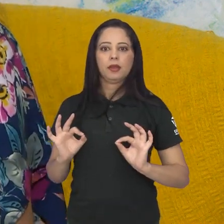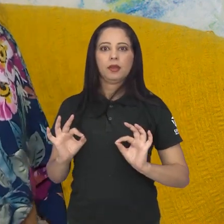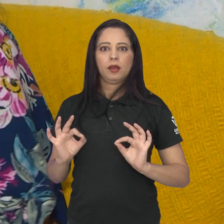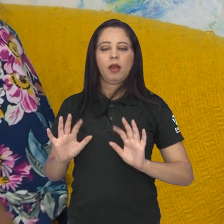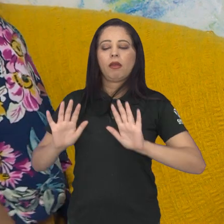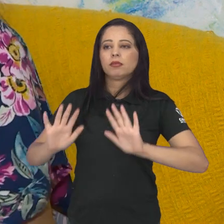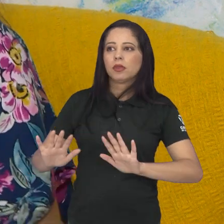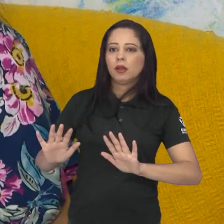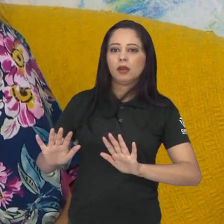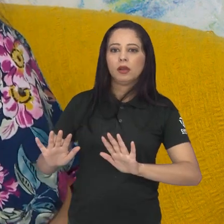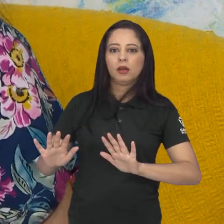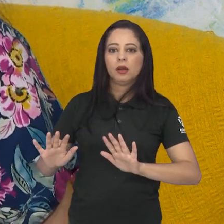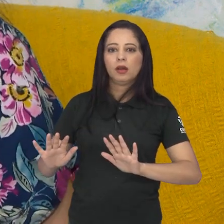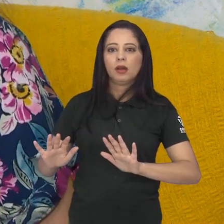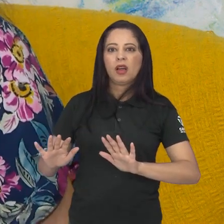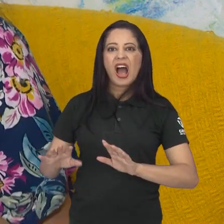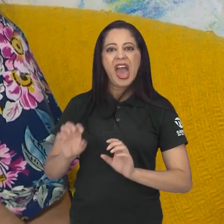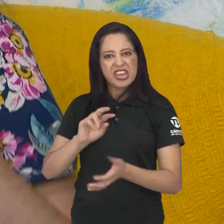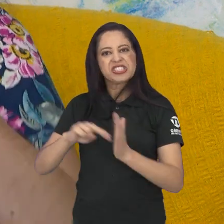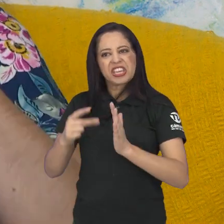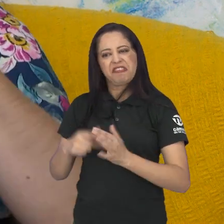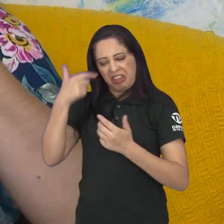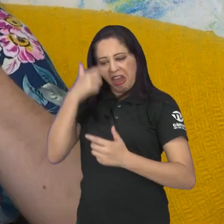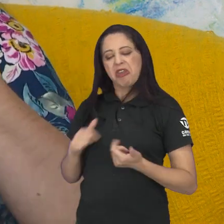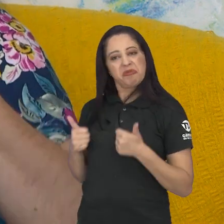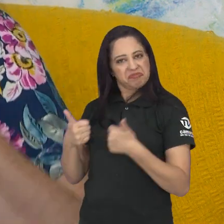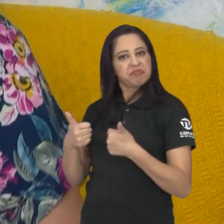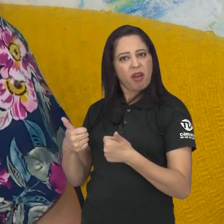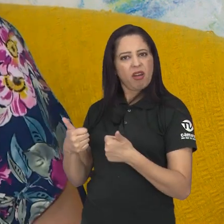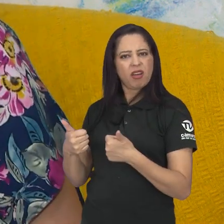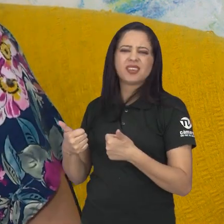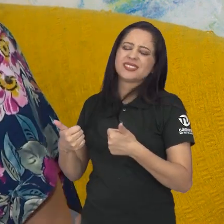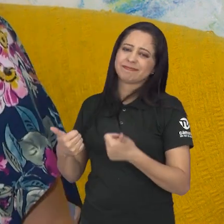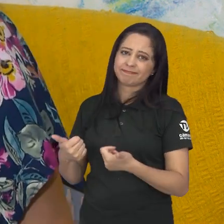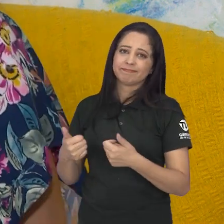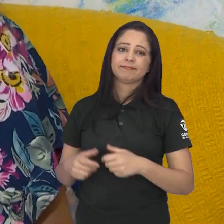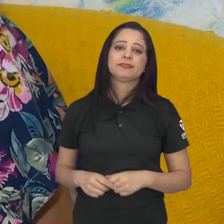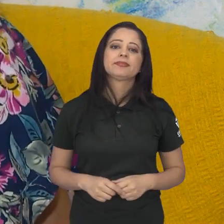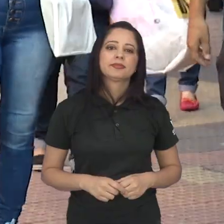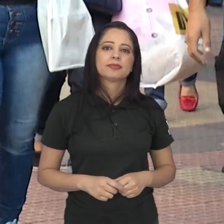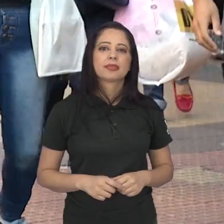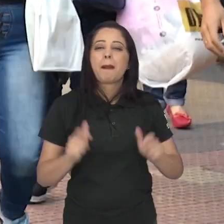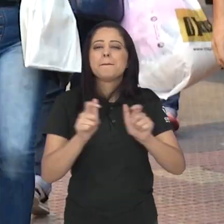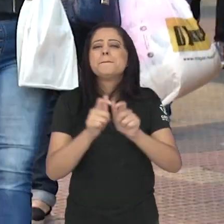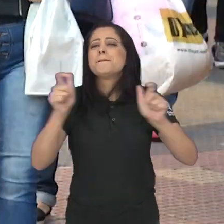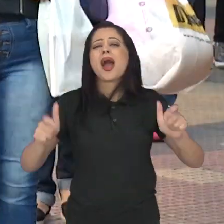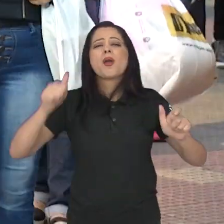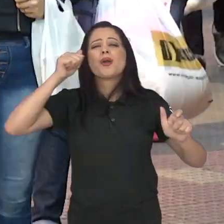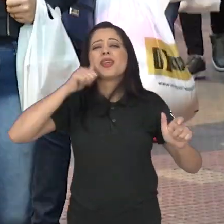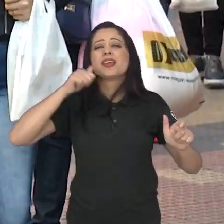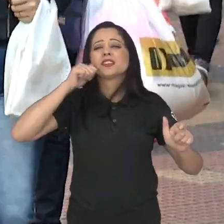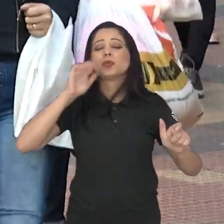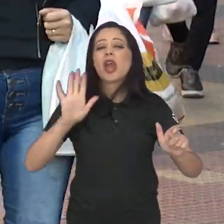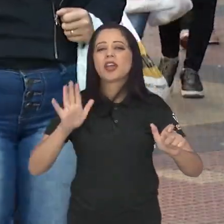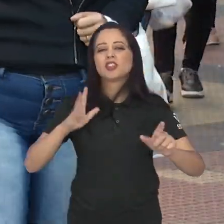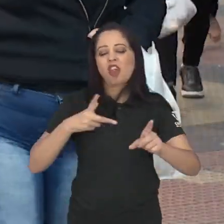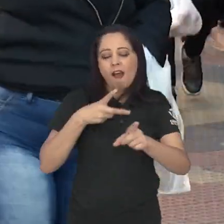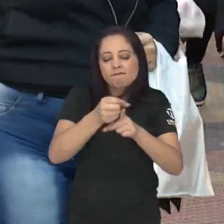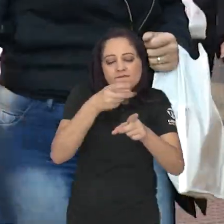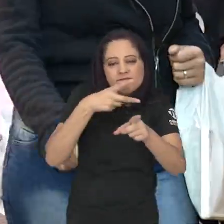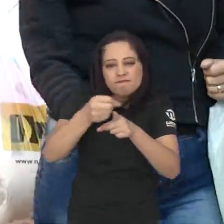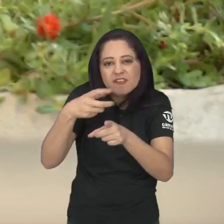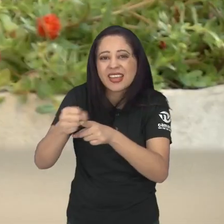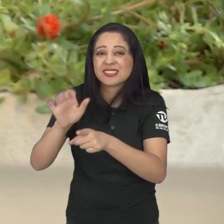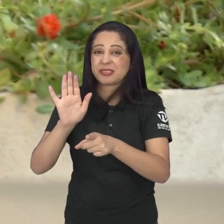bonita, para eu ser considerada que eu estou cumprindo o meu papel social de forma boa. Hoje, as mulheres já tiveram muitas